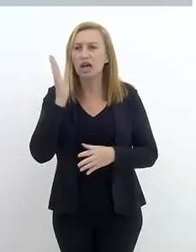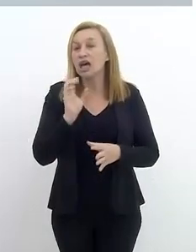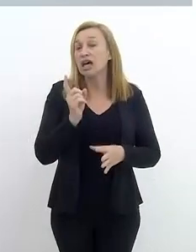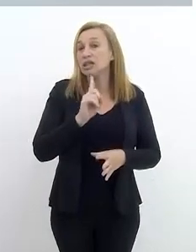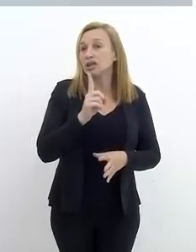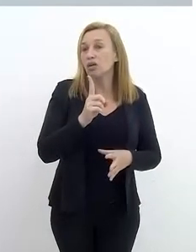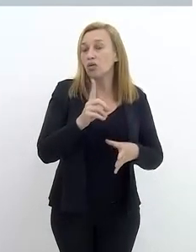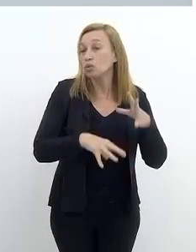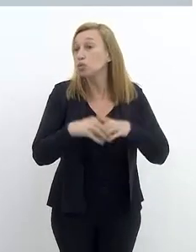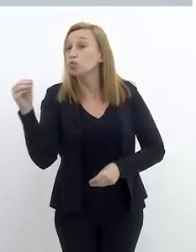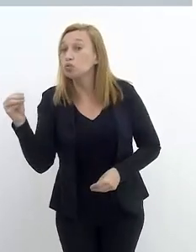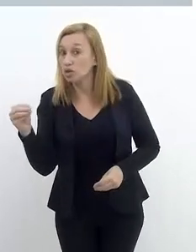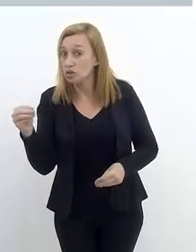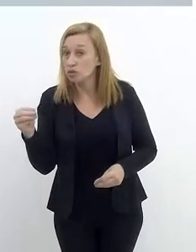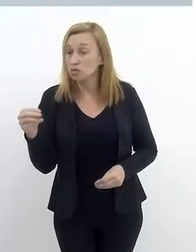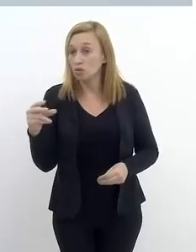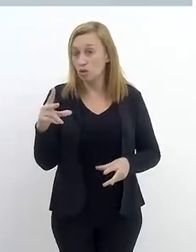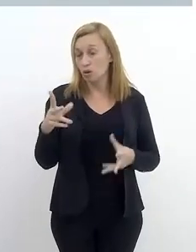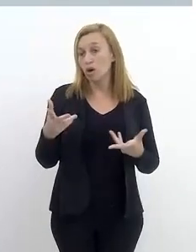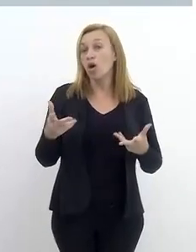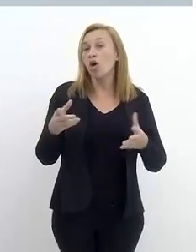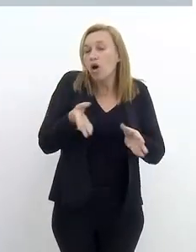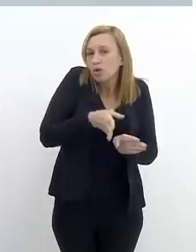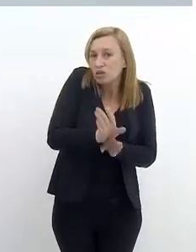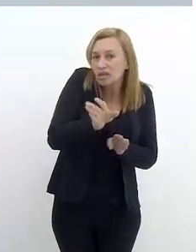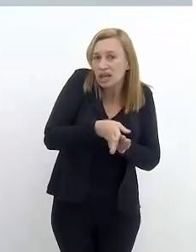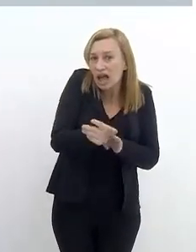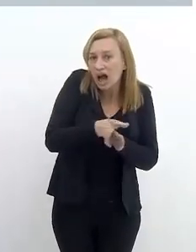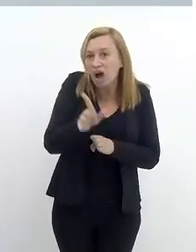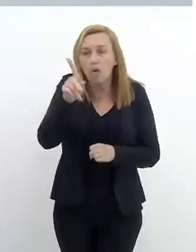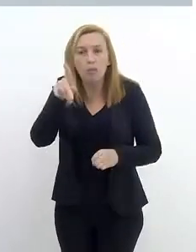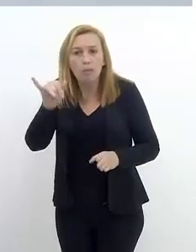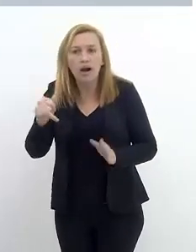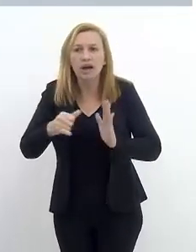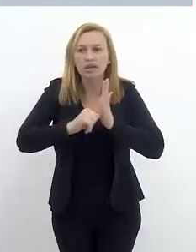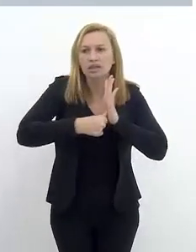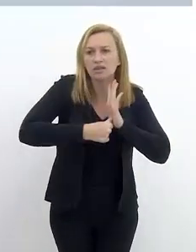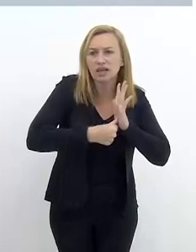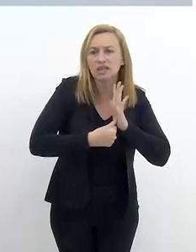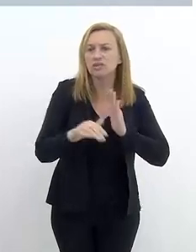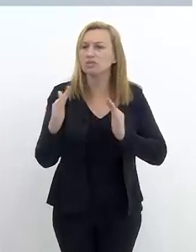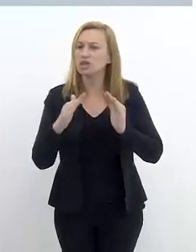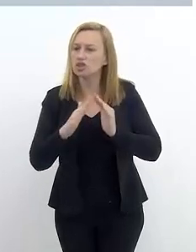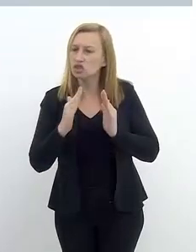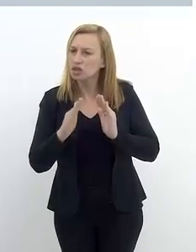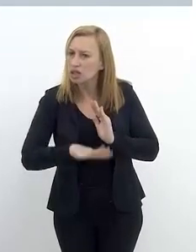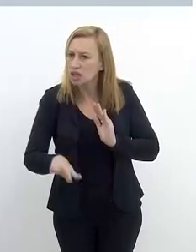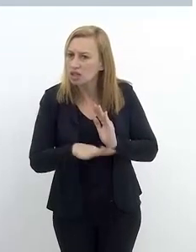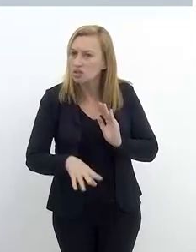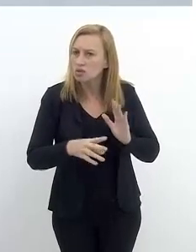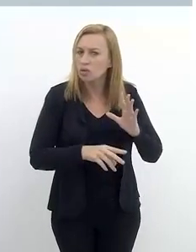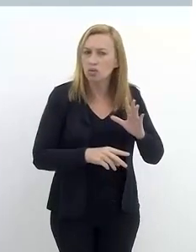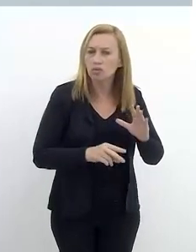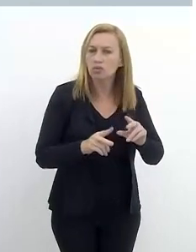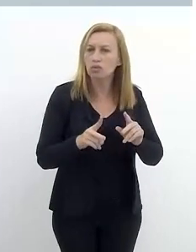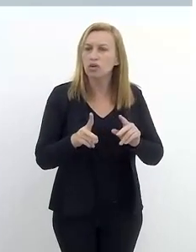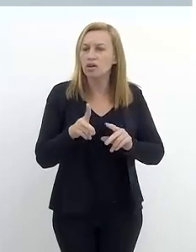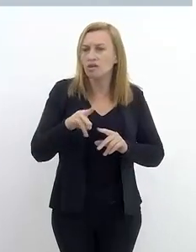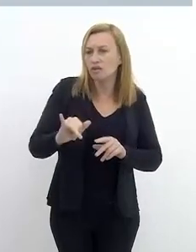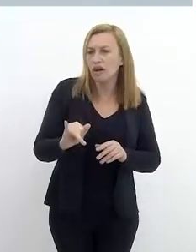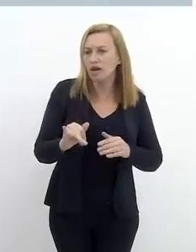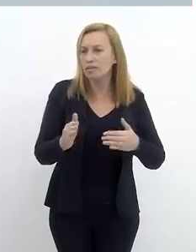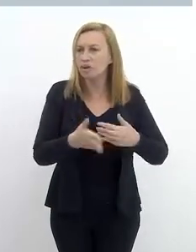fuga intencional. Orientar os pais sobre a identificação das crianças quando vai para um lugar de maior